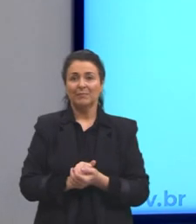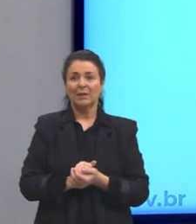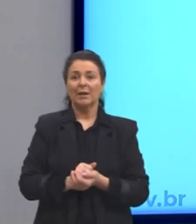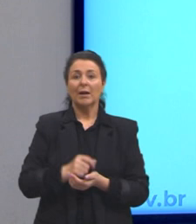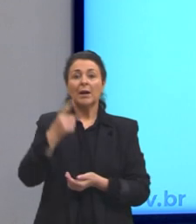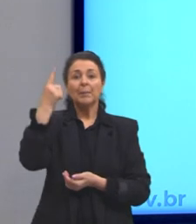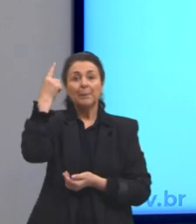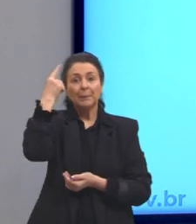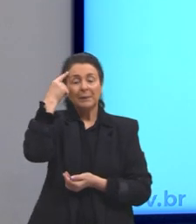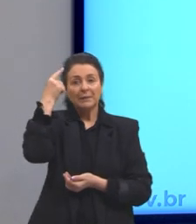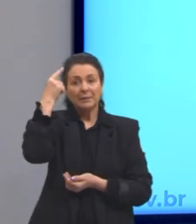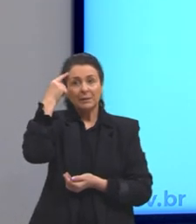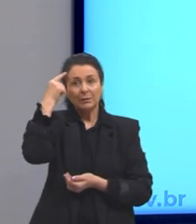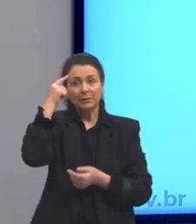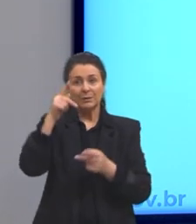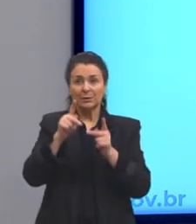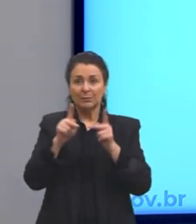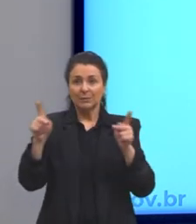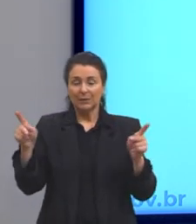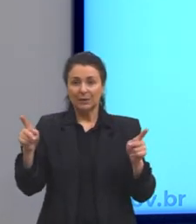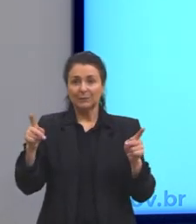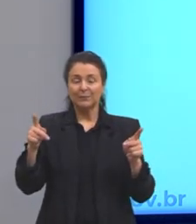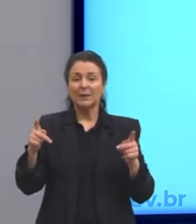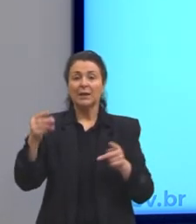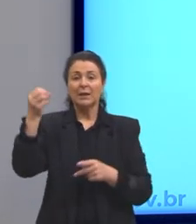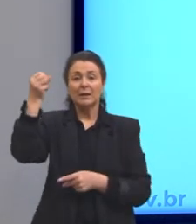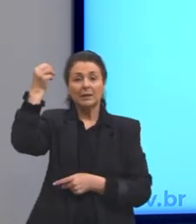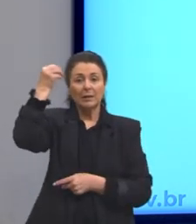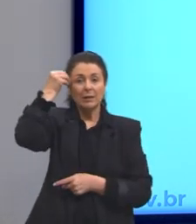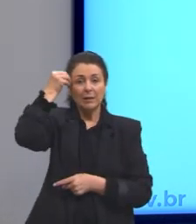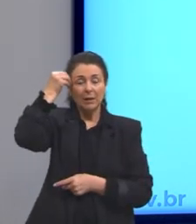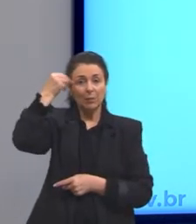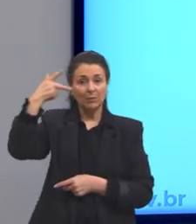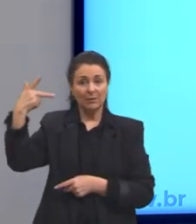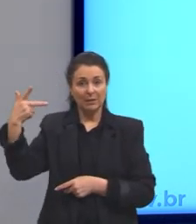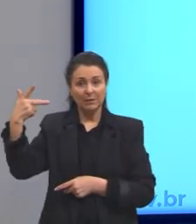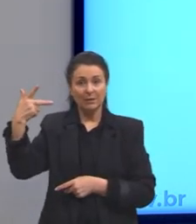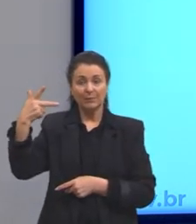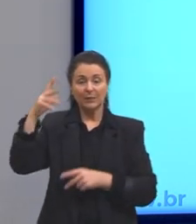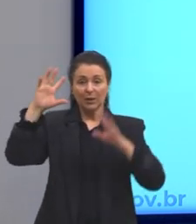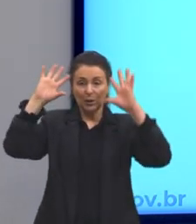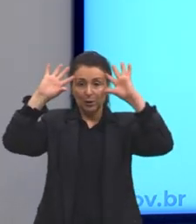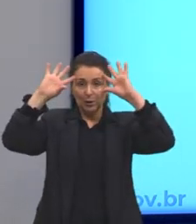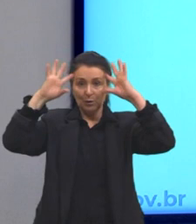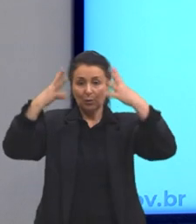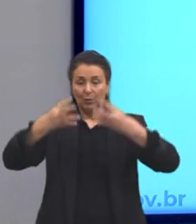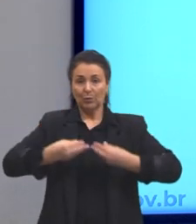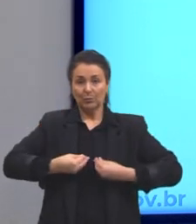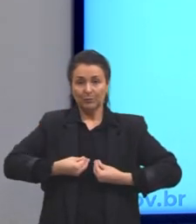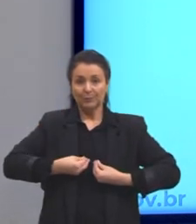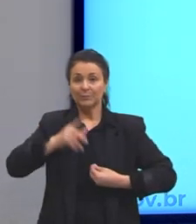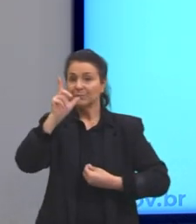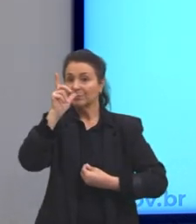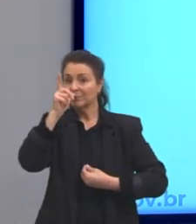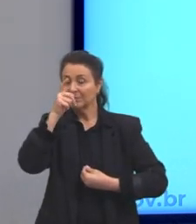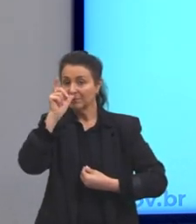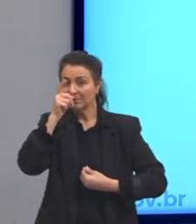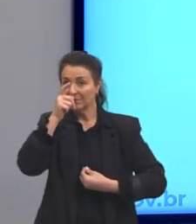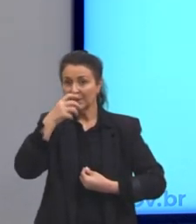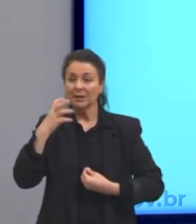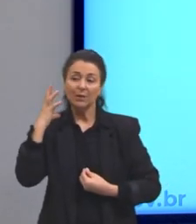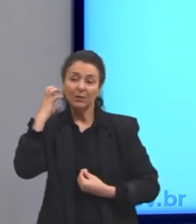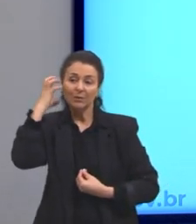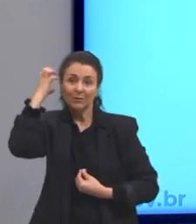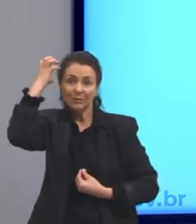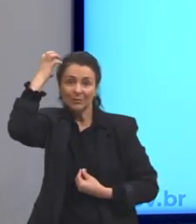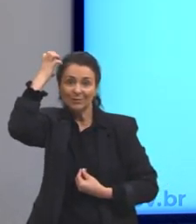Pensadores da época. Então, temos Montesquieu, Voltaire, Descartes. Temos outros. Temos o Rousseau também. Mas eu